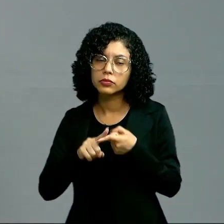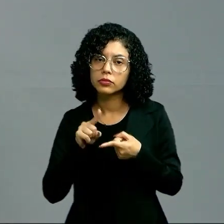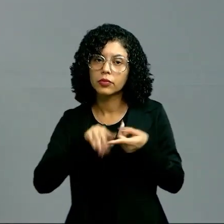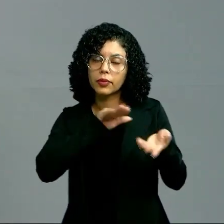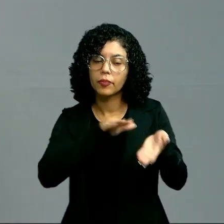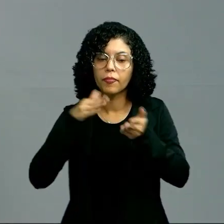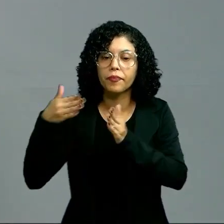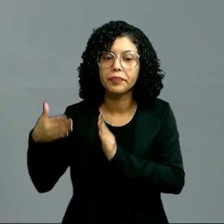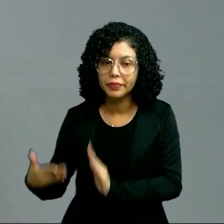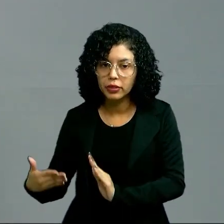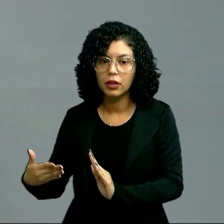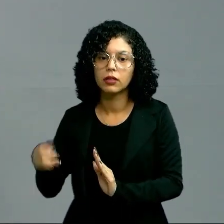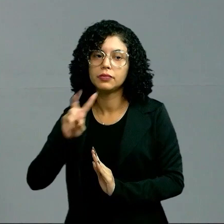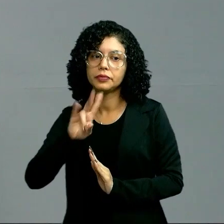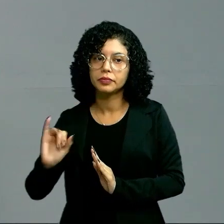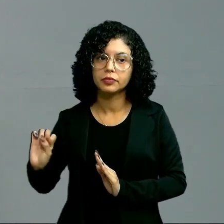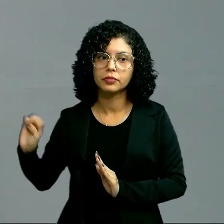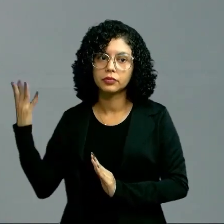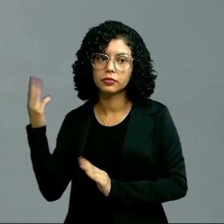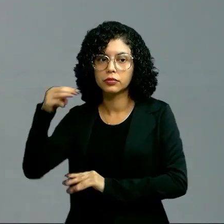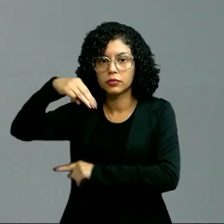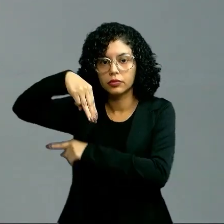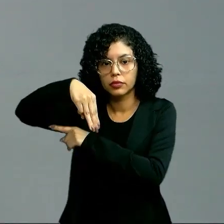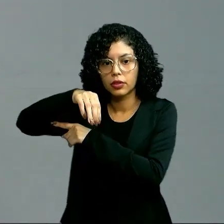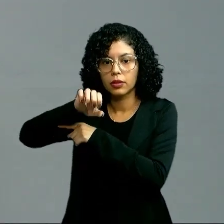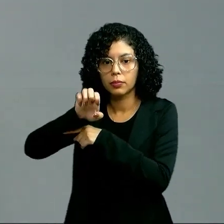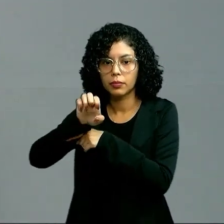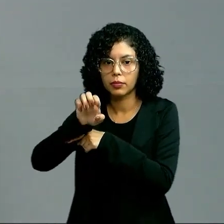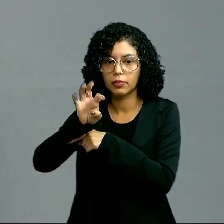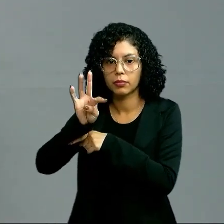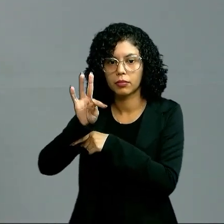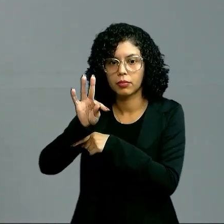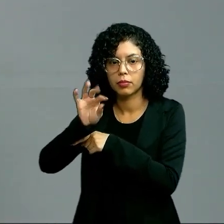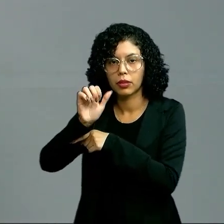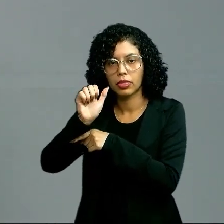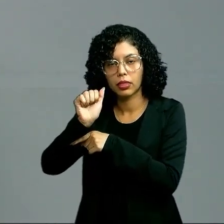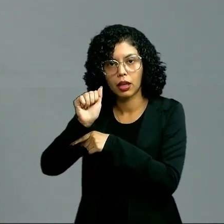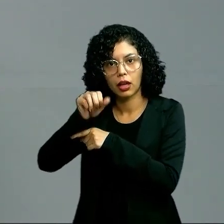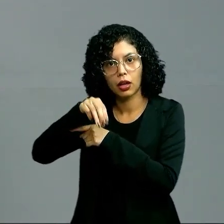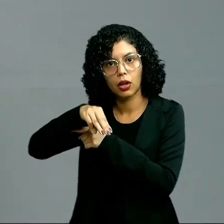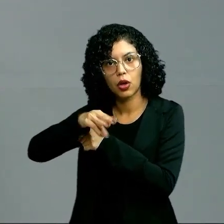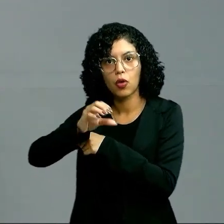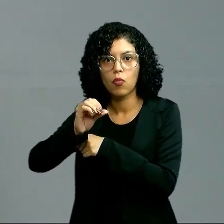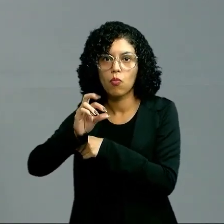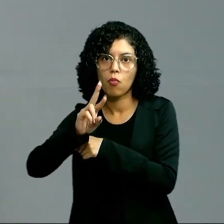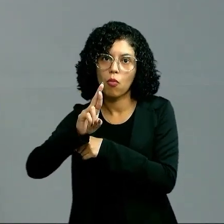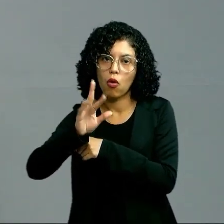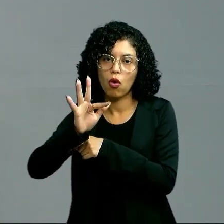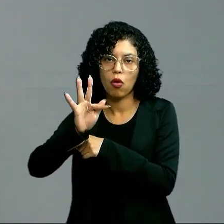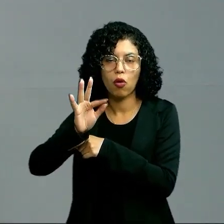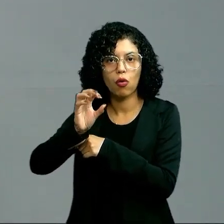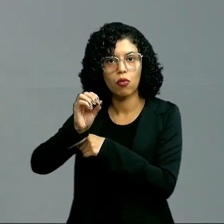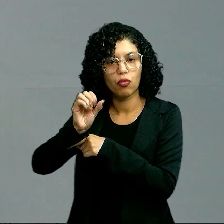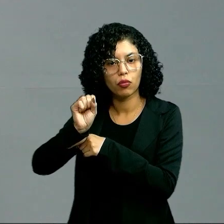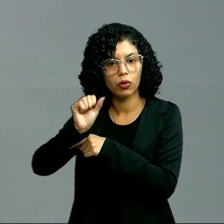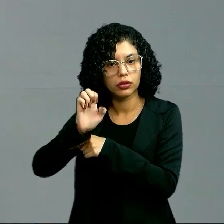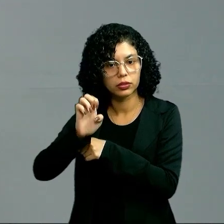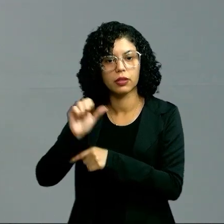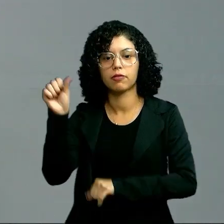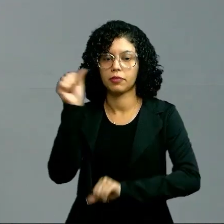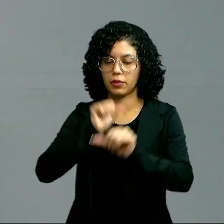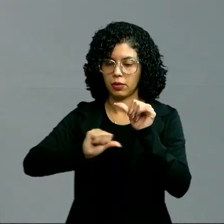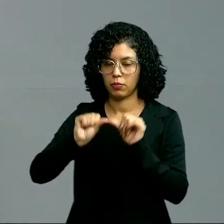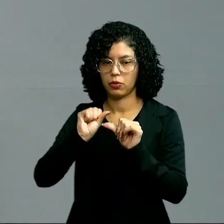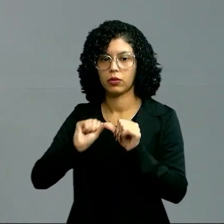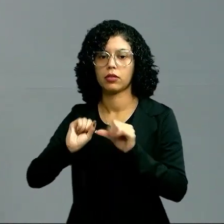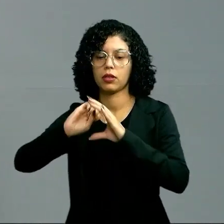fase vai acontecer a metamorfose. Cada fase da sua vida, ele vai mudar a sua característica.